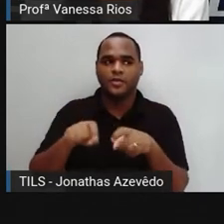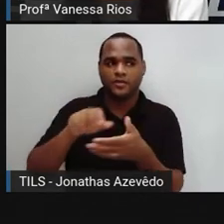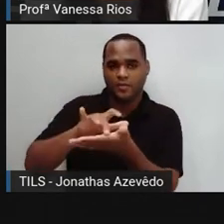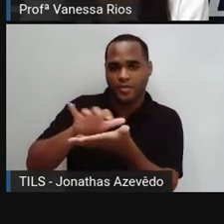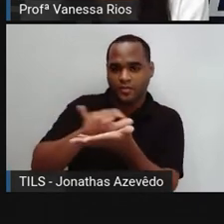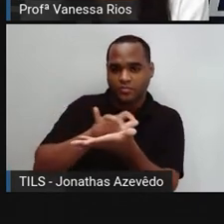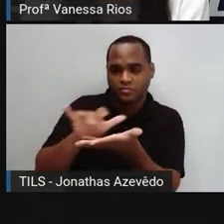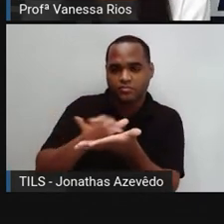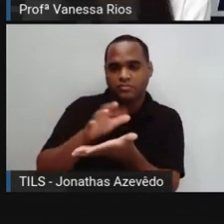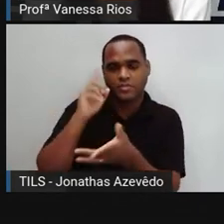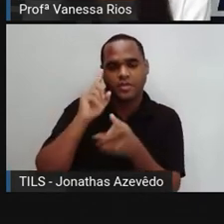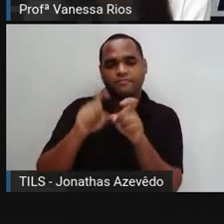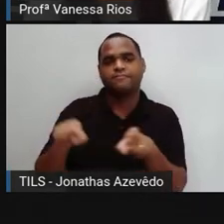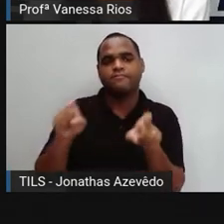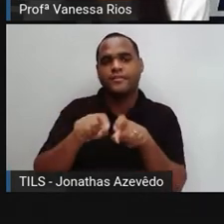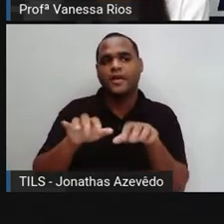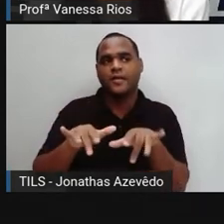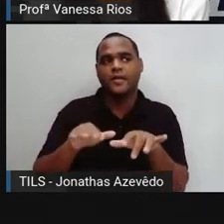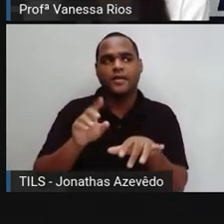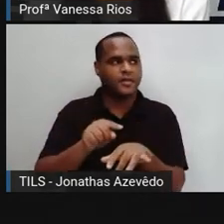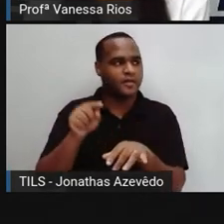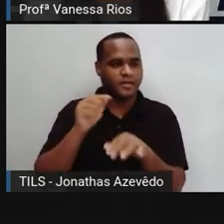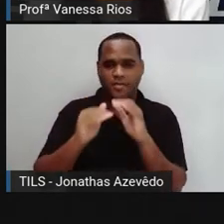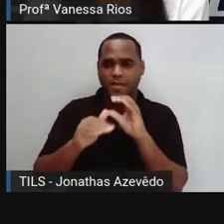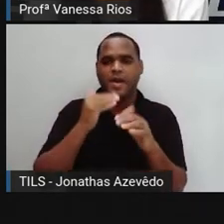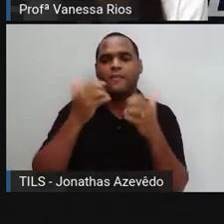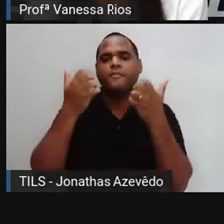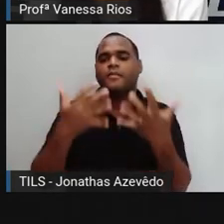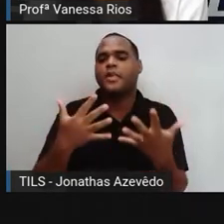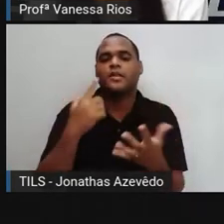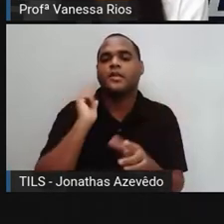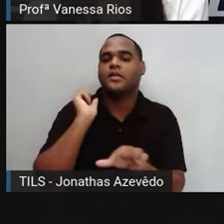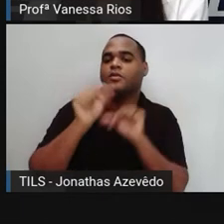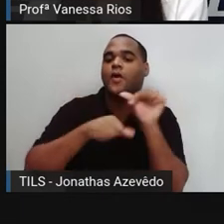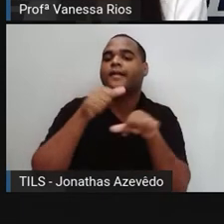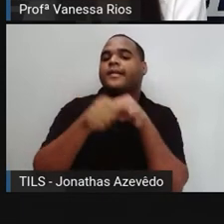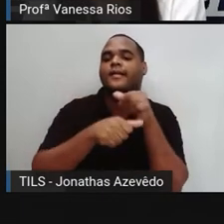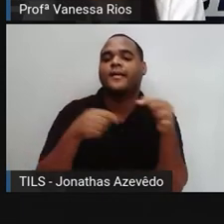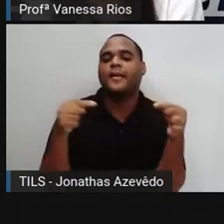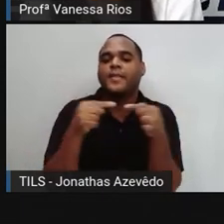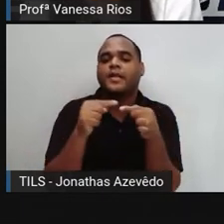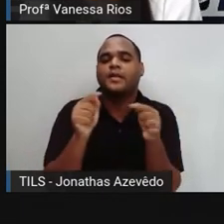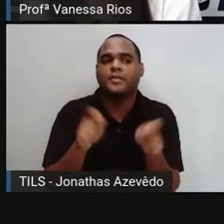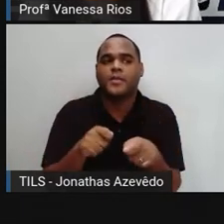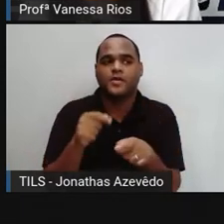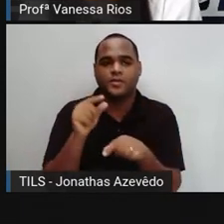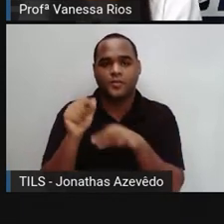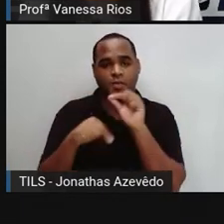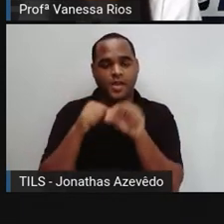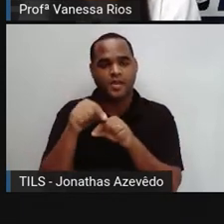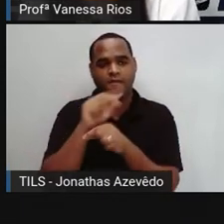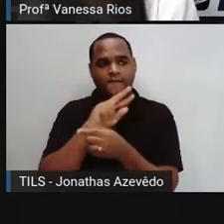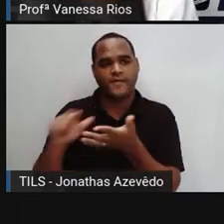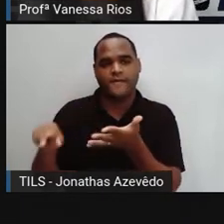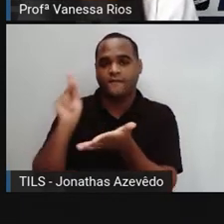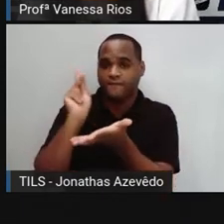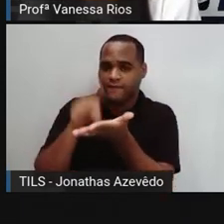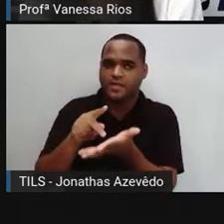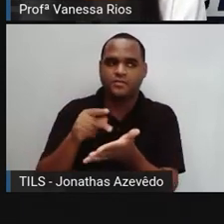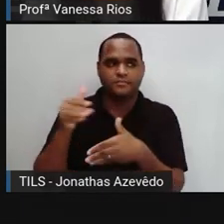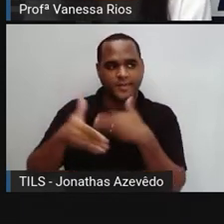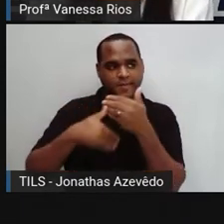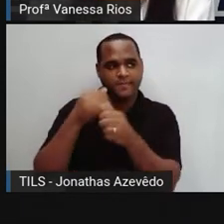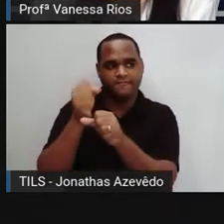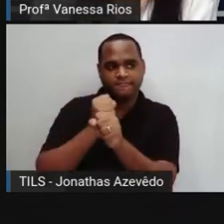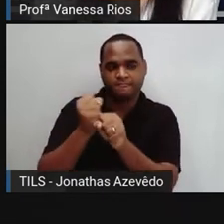percebe como a escrita, ela vai se tornando algo pertencente às realidades no decorrer do tempo, né?